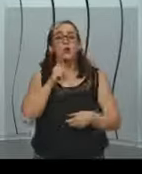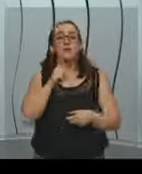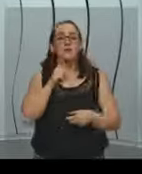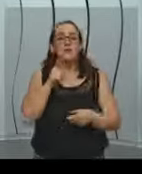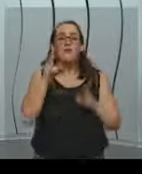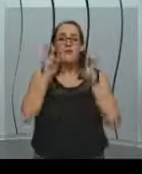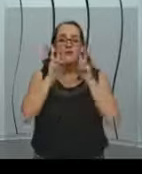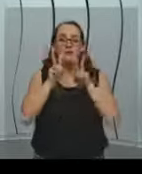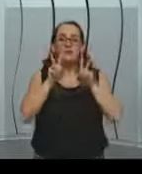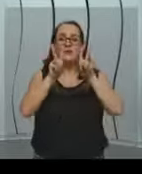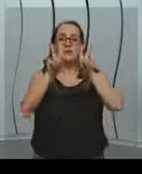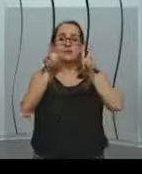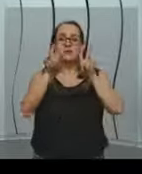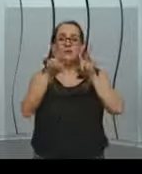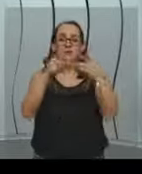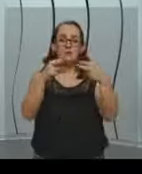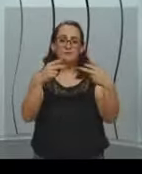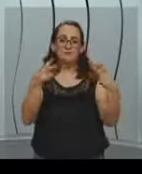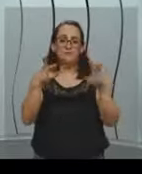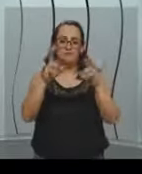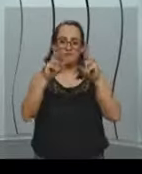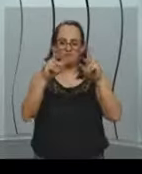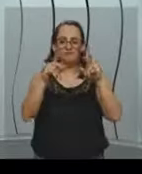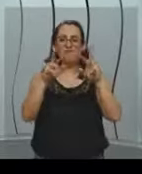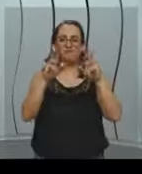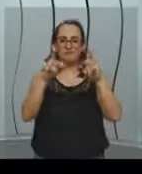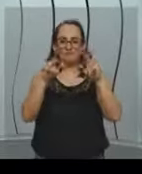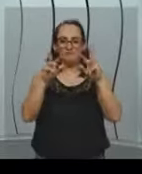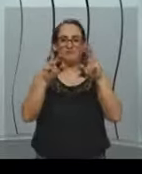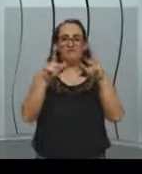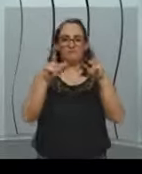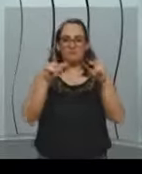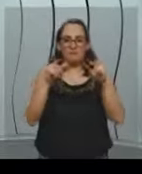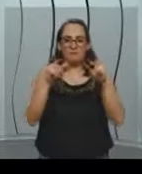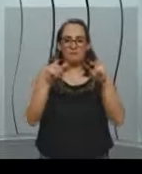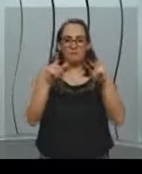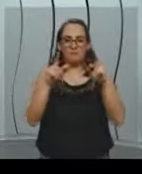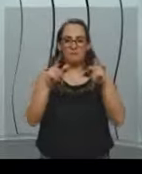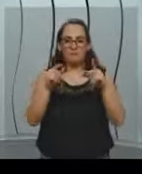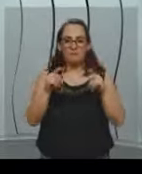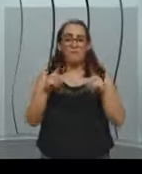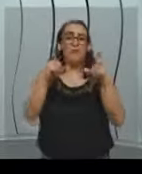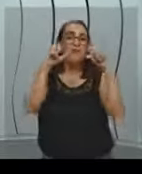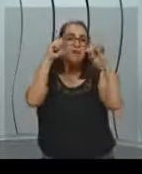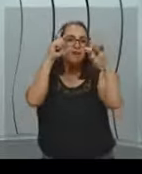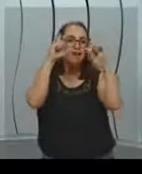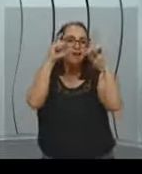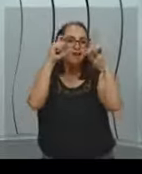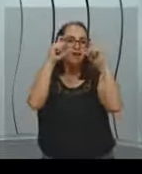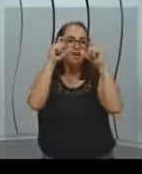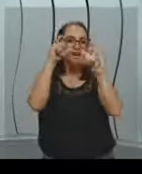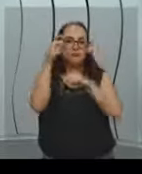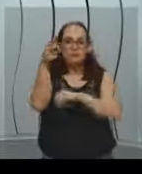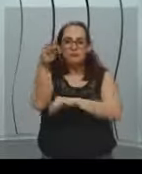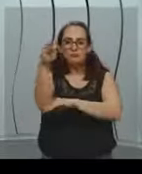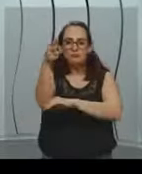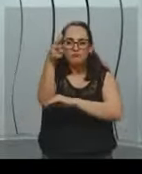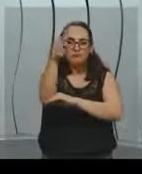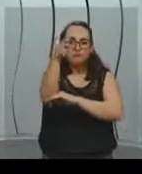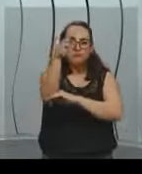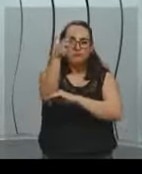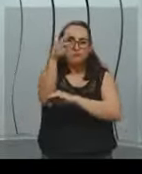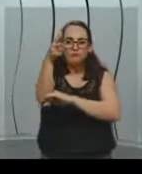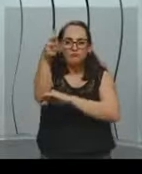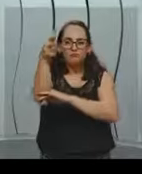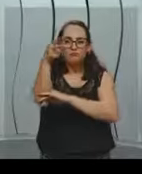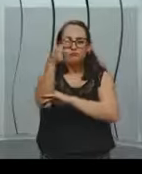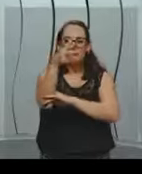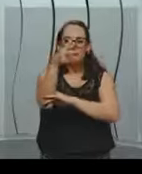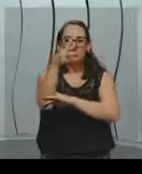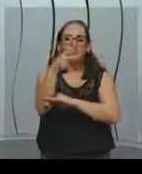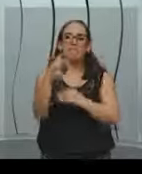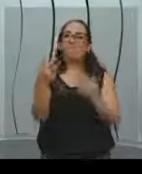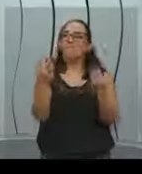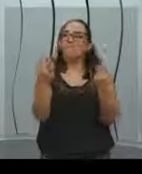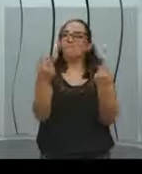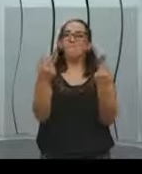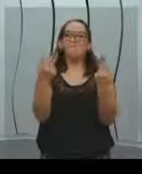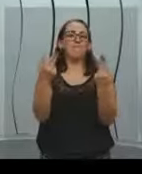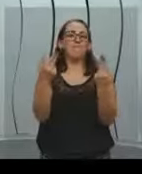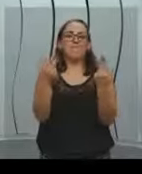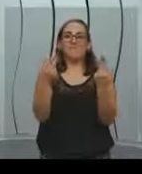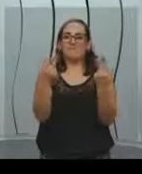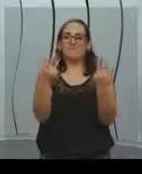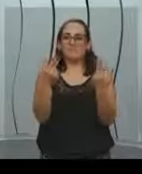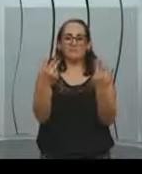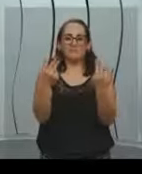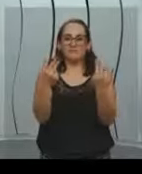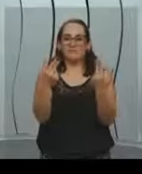ao mesmo tempo. E a câmera de filmagem pra um cinema 3D vai utilizar como se fosse